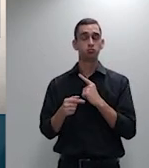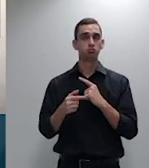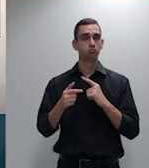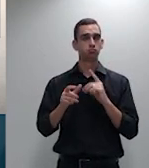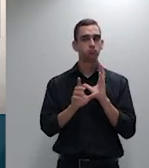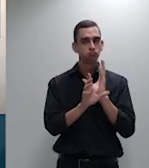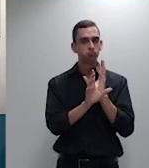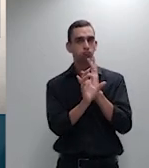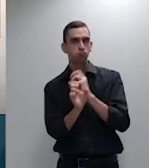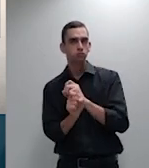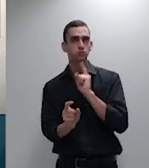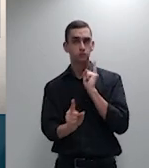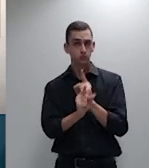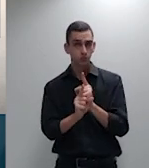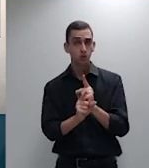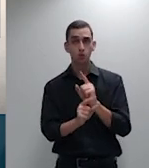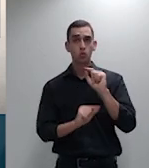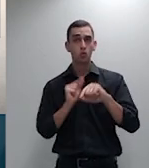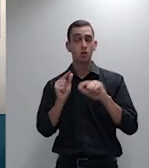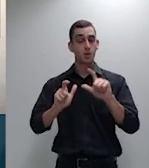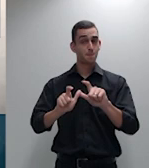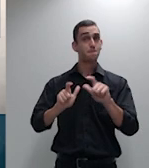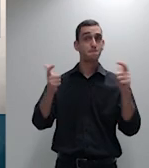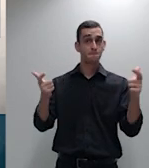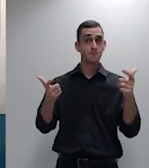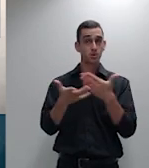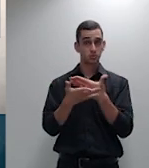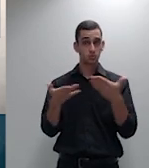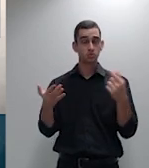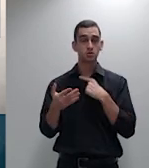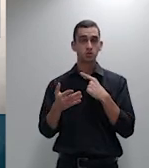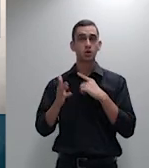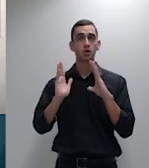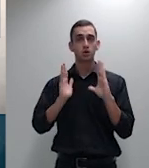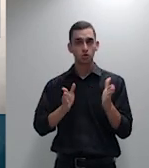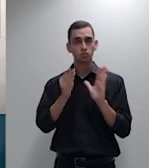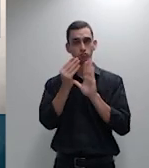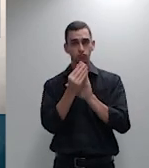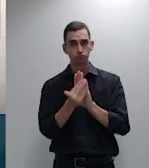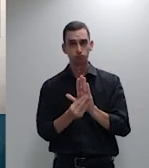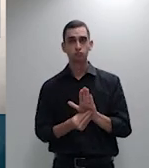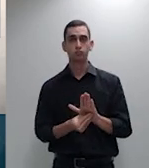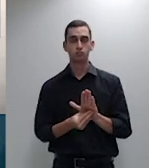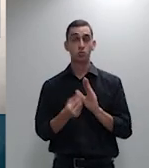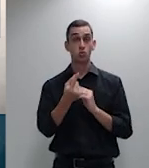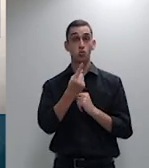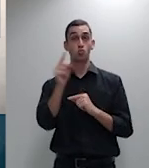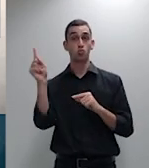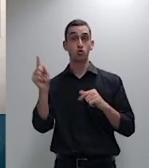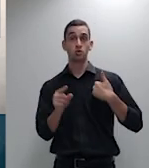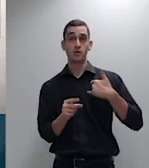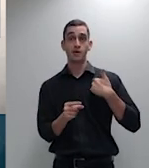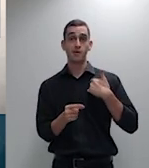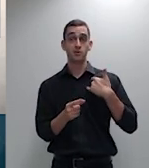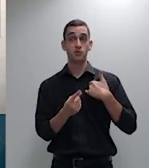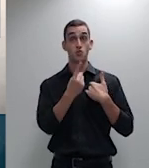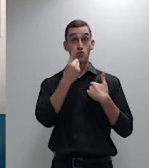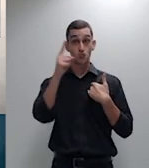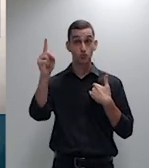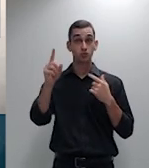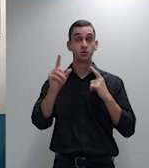percentual aplicado na última faixa etária superou em muito a média praticada no mercado